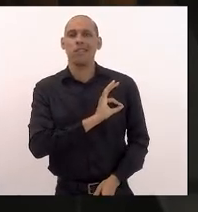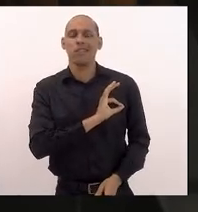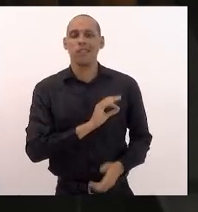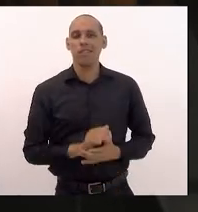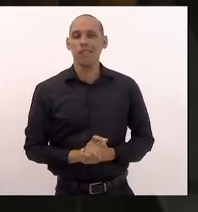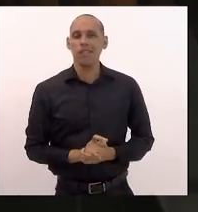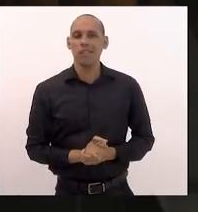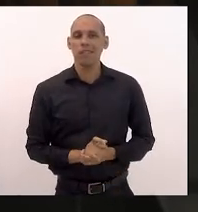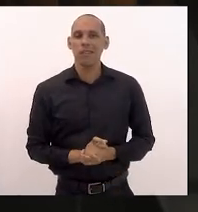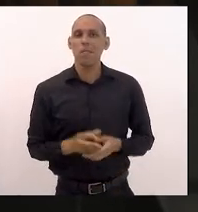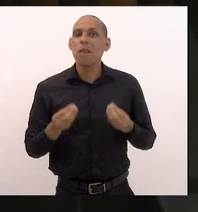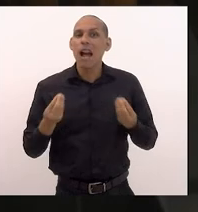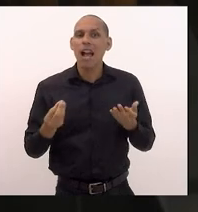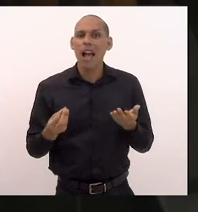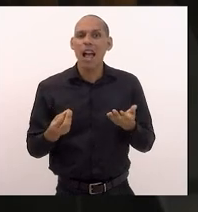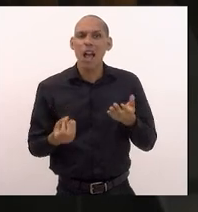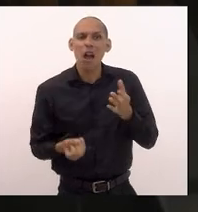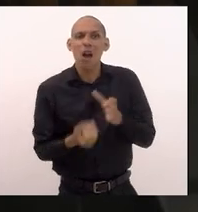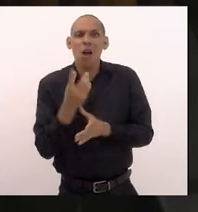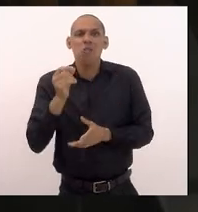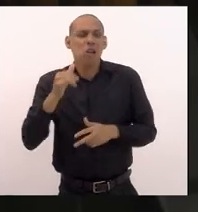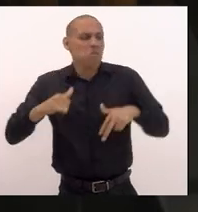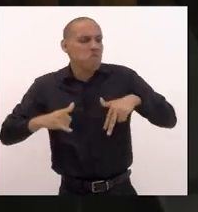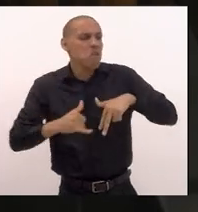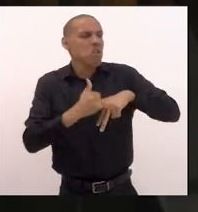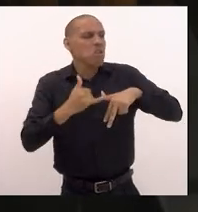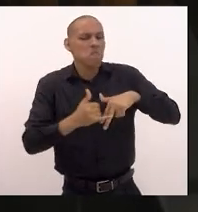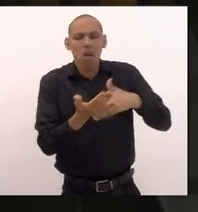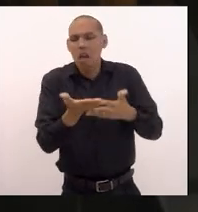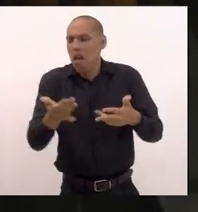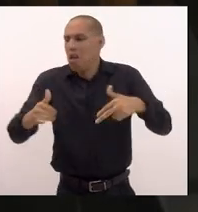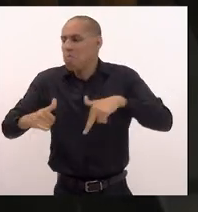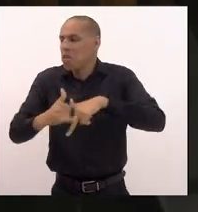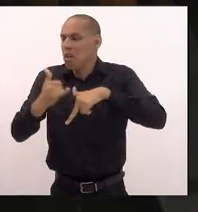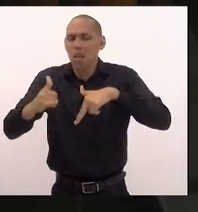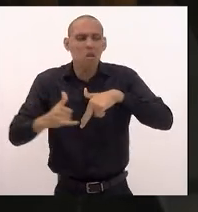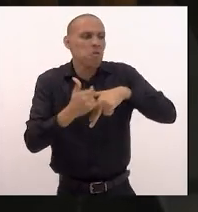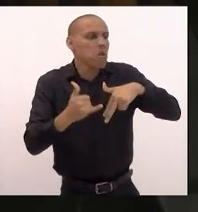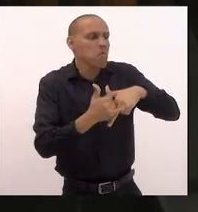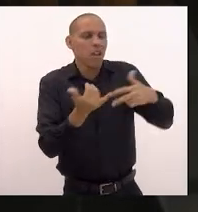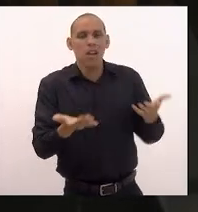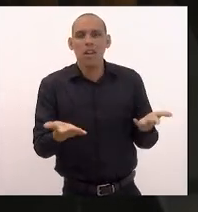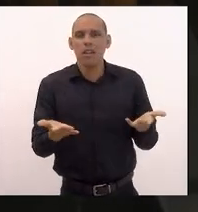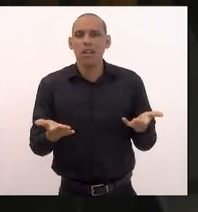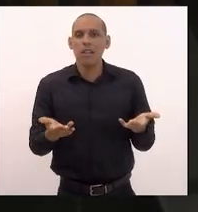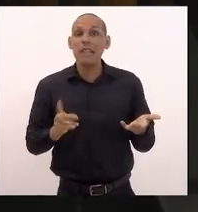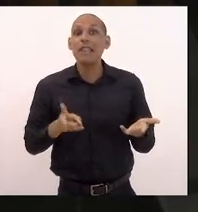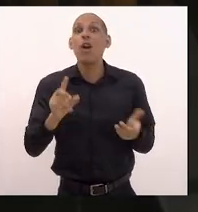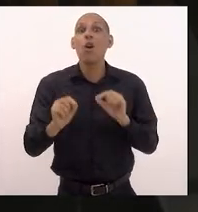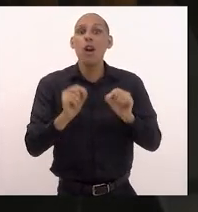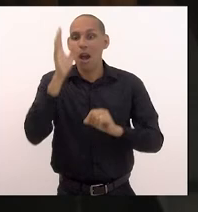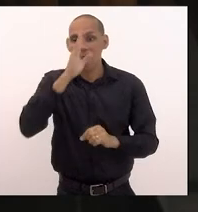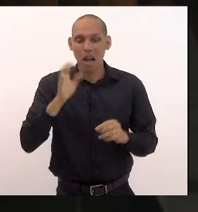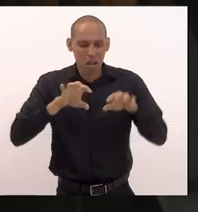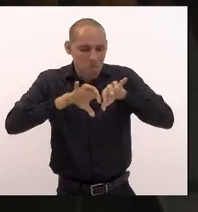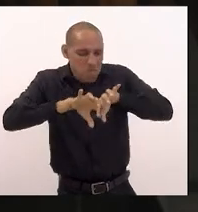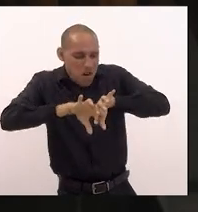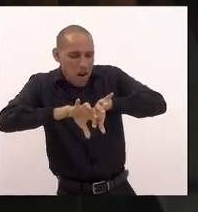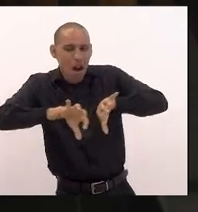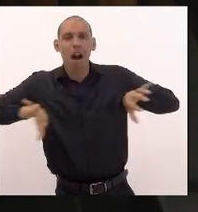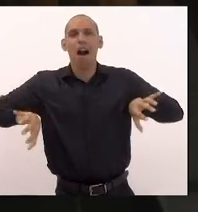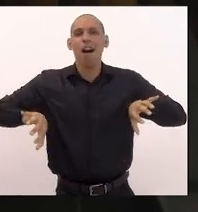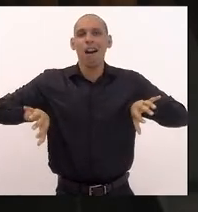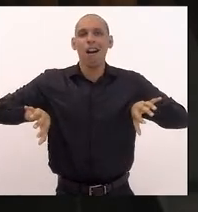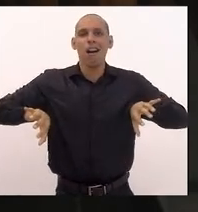construírem uma narrativa de vitimismo uma narrativa de quererem sempre dividir o Brasil e sempre